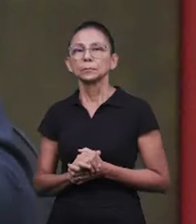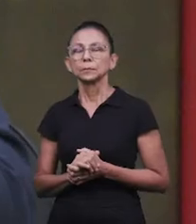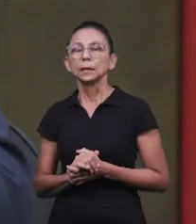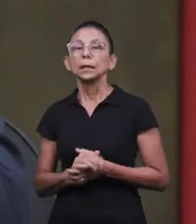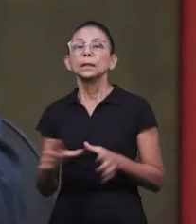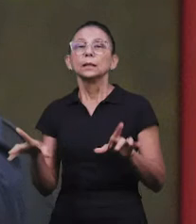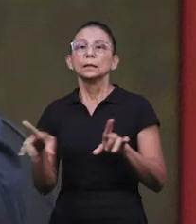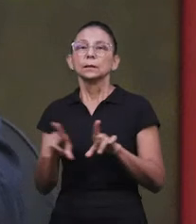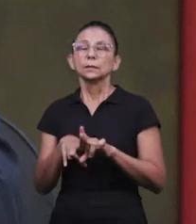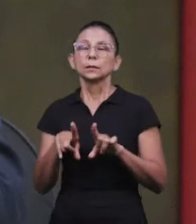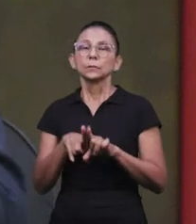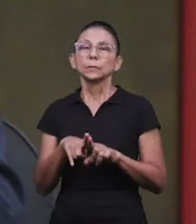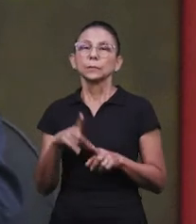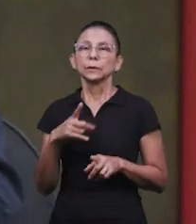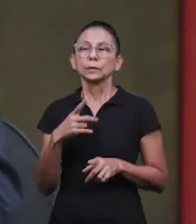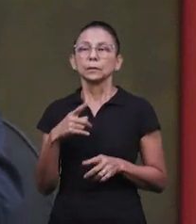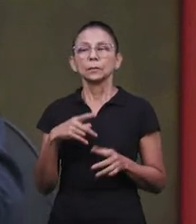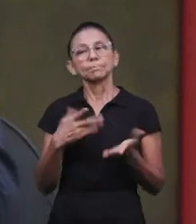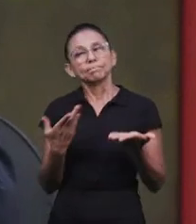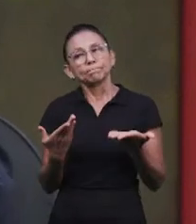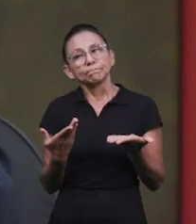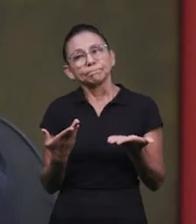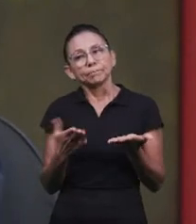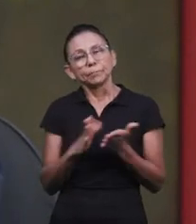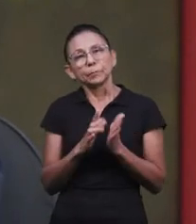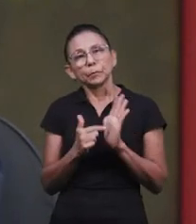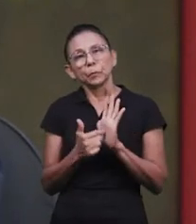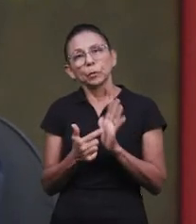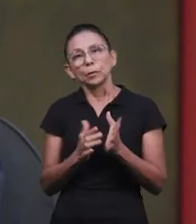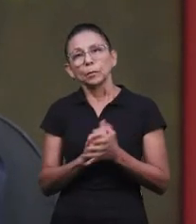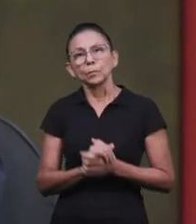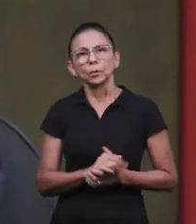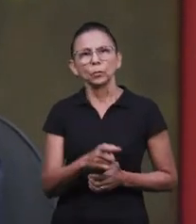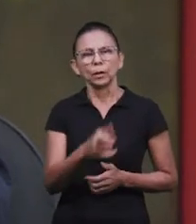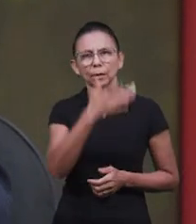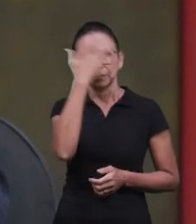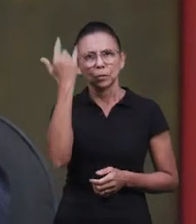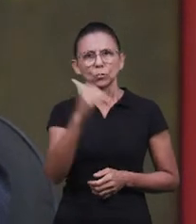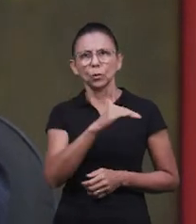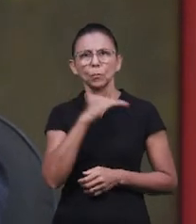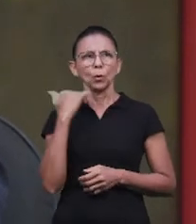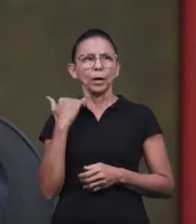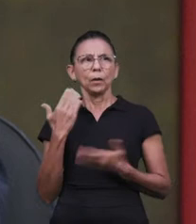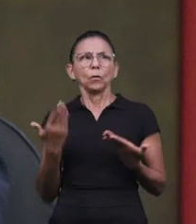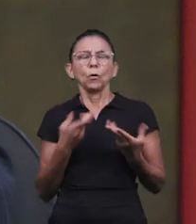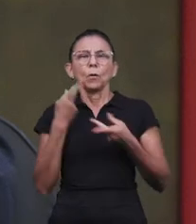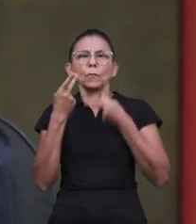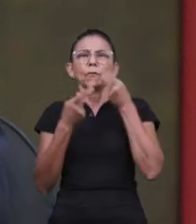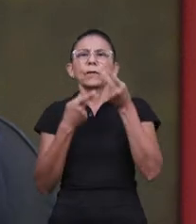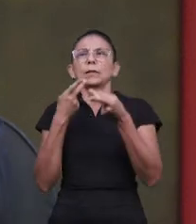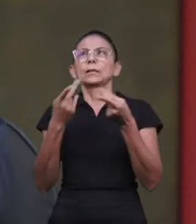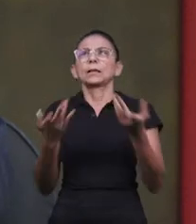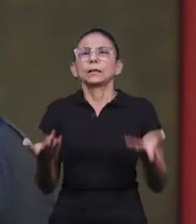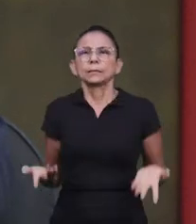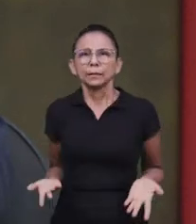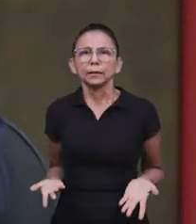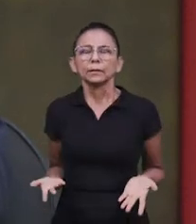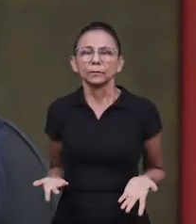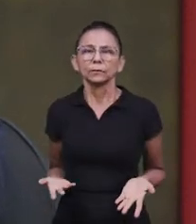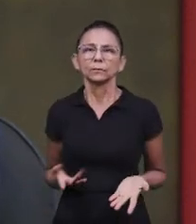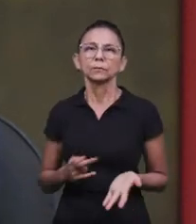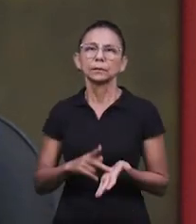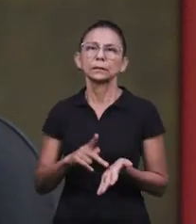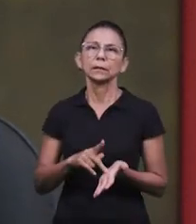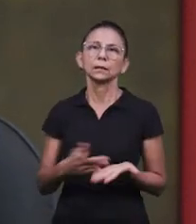né? Ela usou a expressão consultar os mortos. A palavra está chativa de que o morto não volta para falar com a gente, né? Isso está claro,